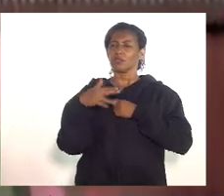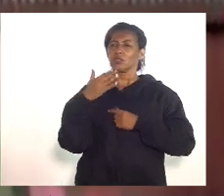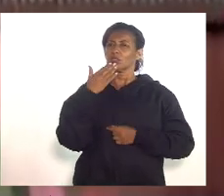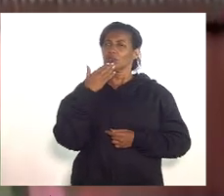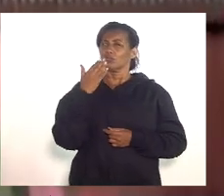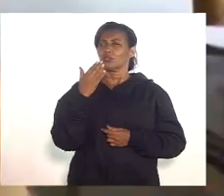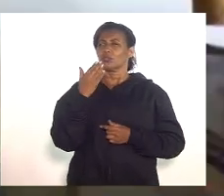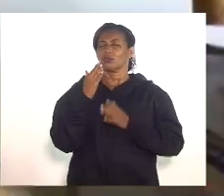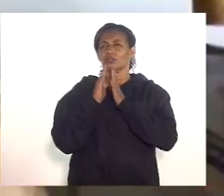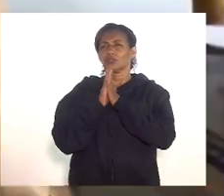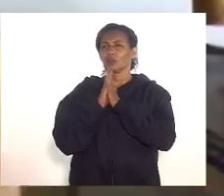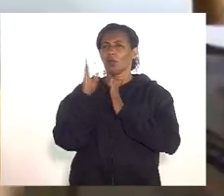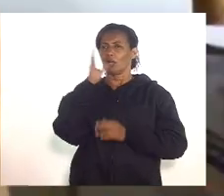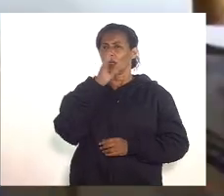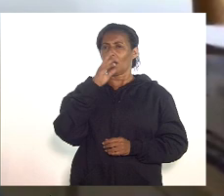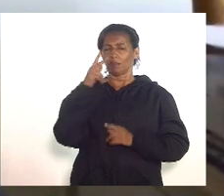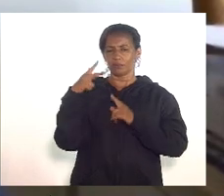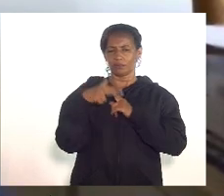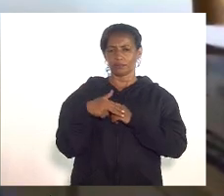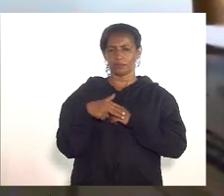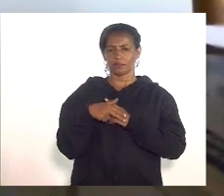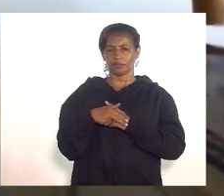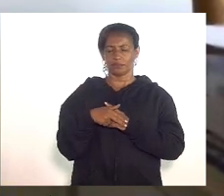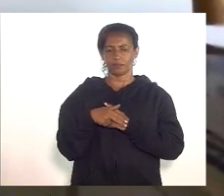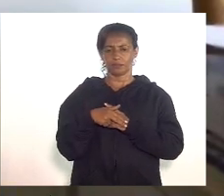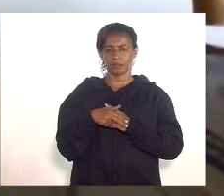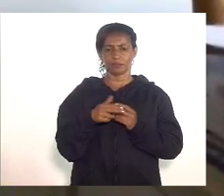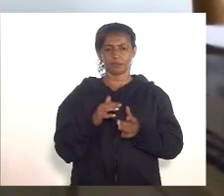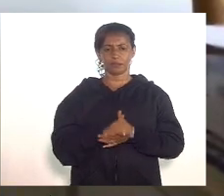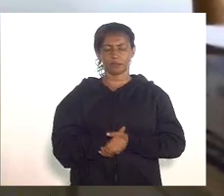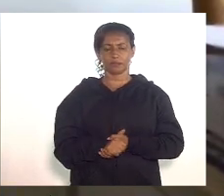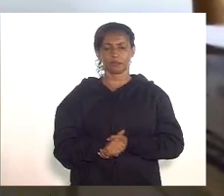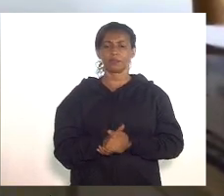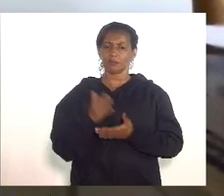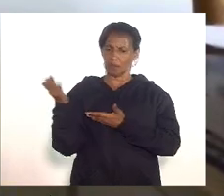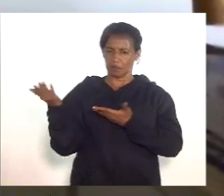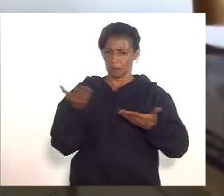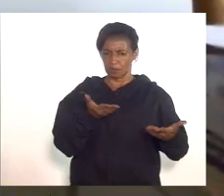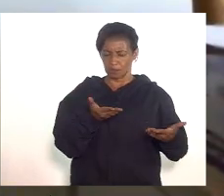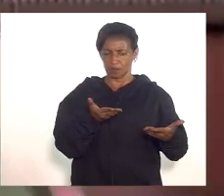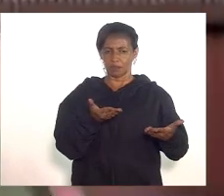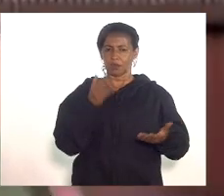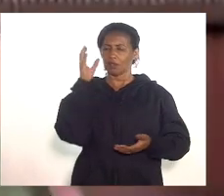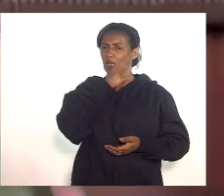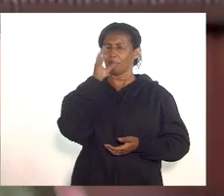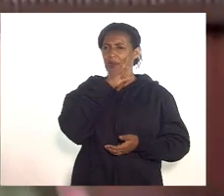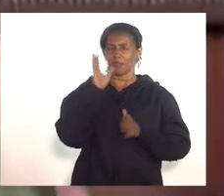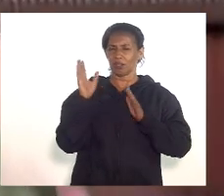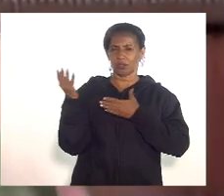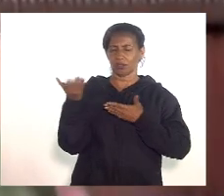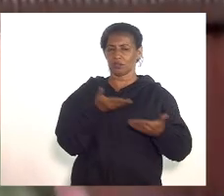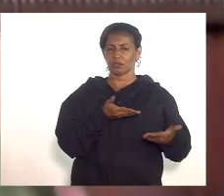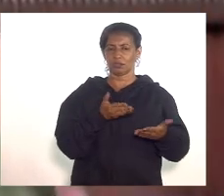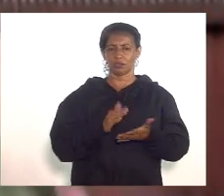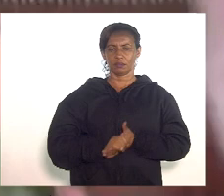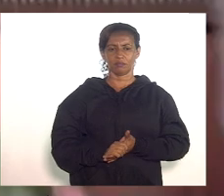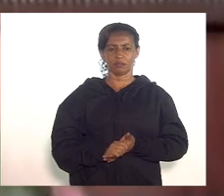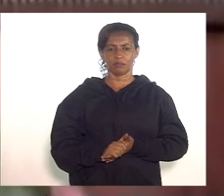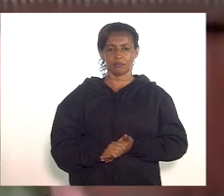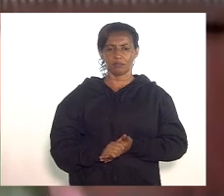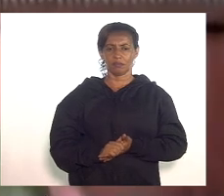rápido vacinados com duas doses de uma parte a deputada Mônica Francisco bem rapidamente e